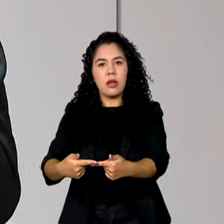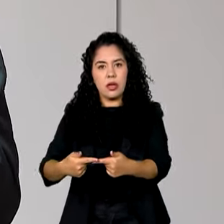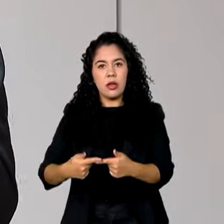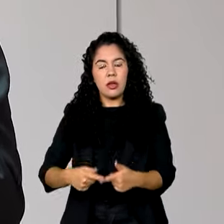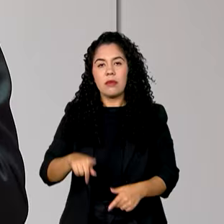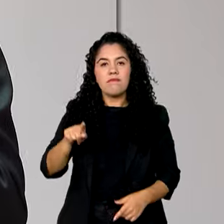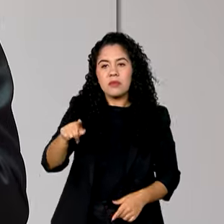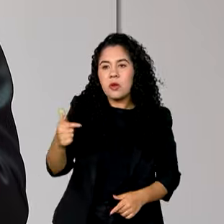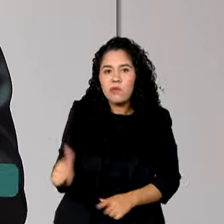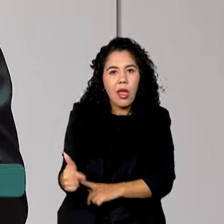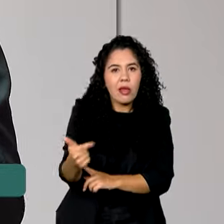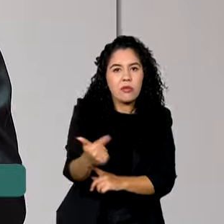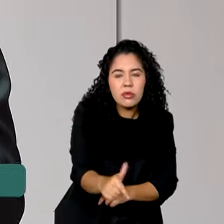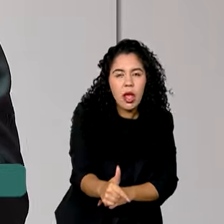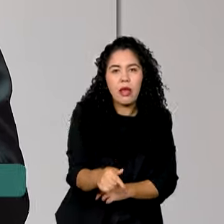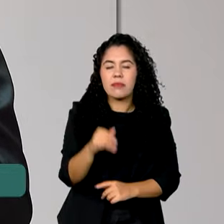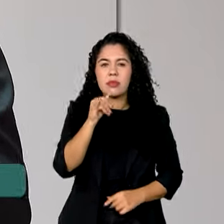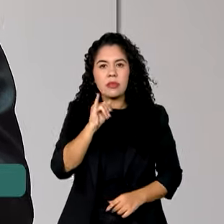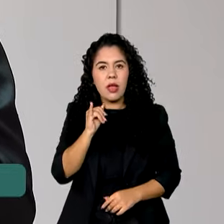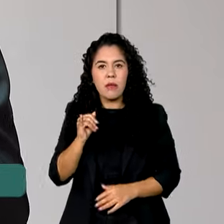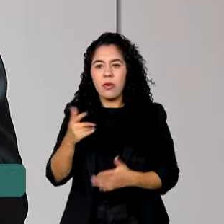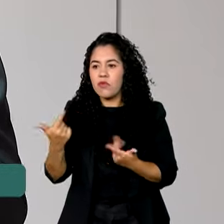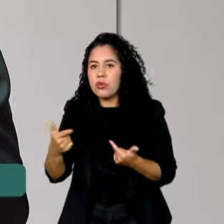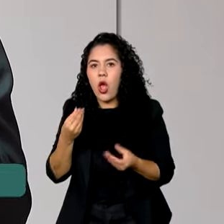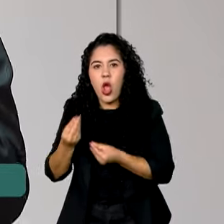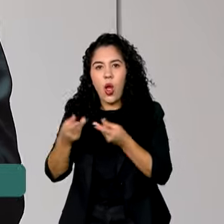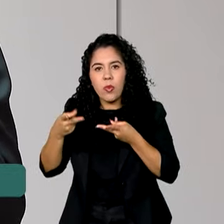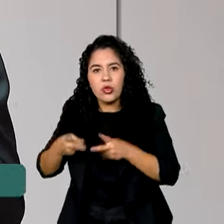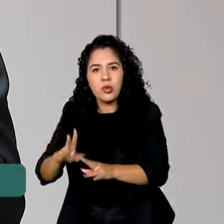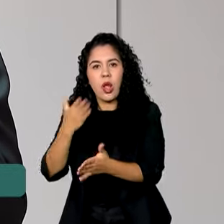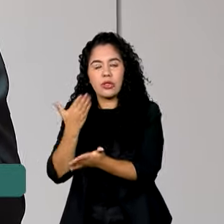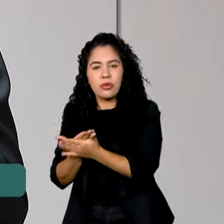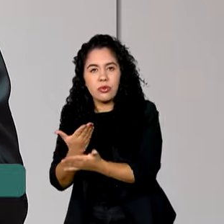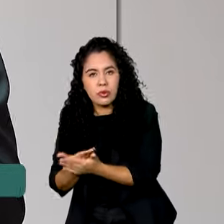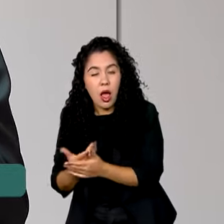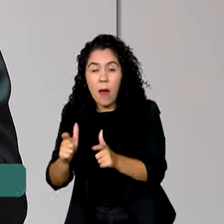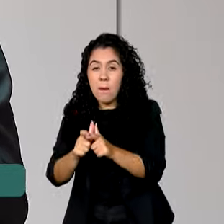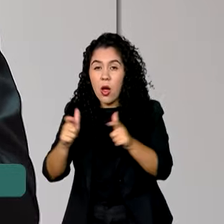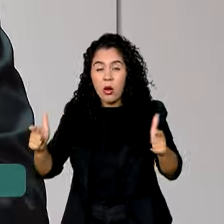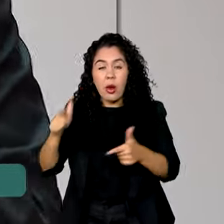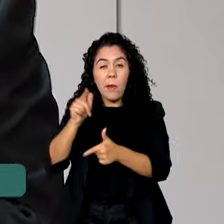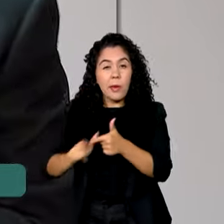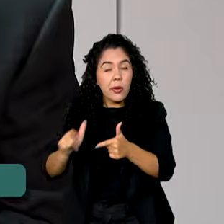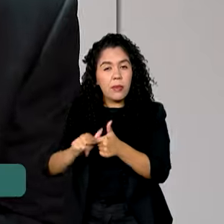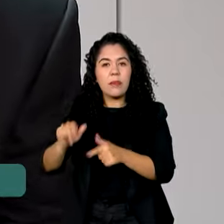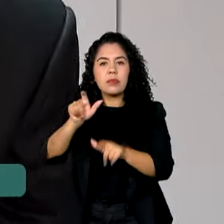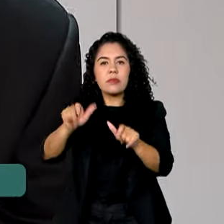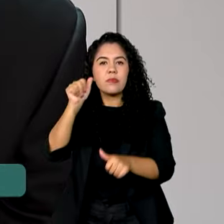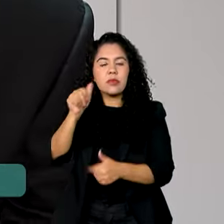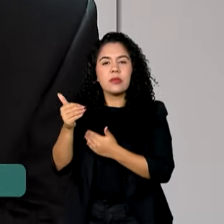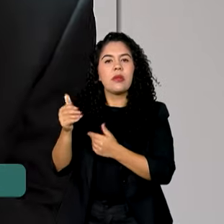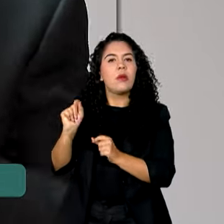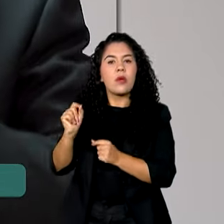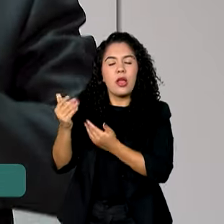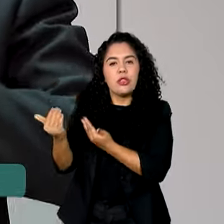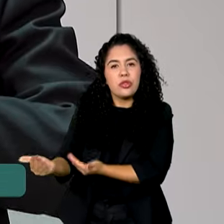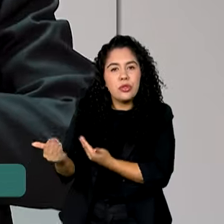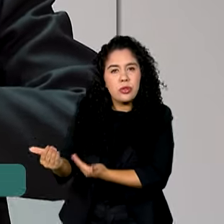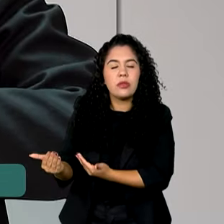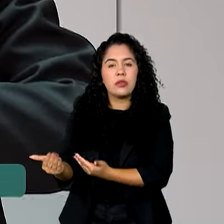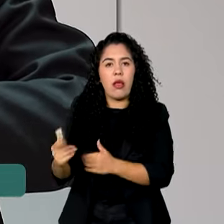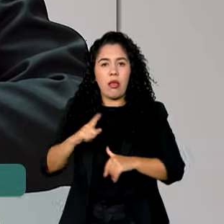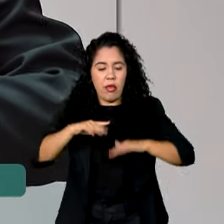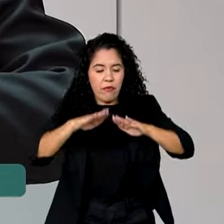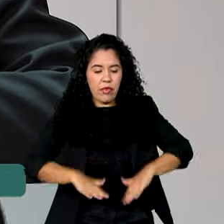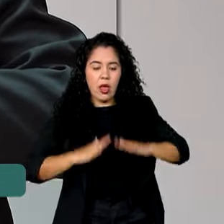Sem possibilidade de continuar estudando. Um dos maiores problemas da juventude, principalmente das mulheres, é justamente aquela mulher que fica em